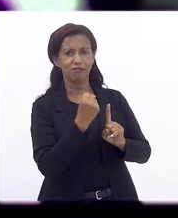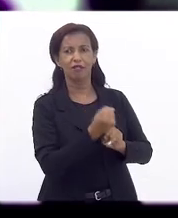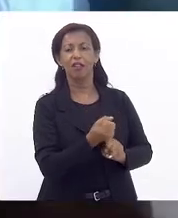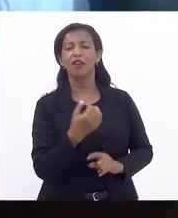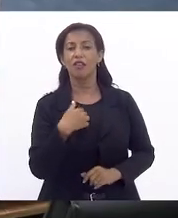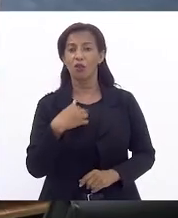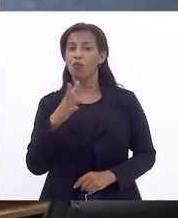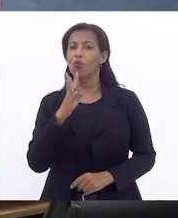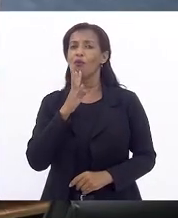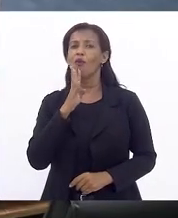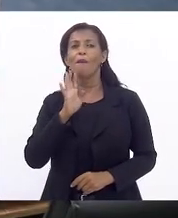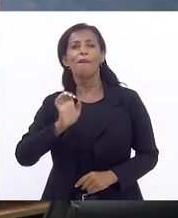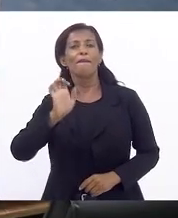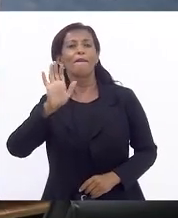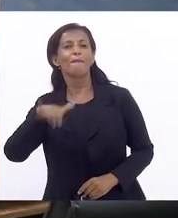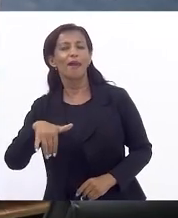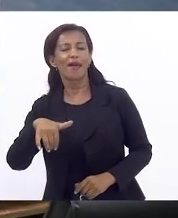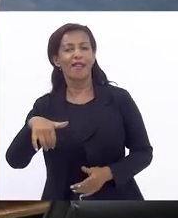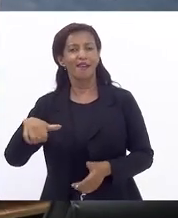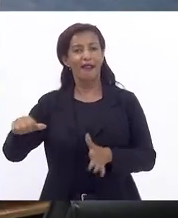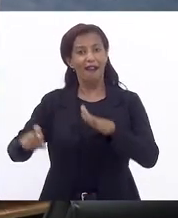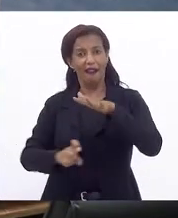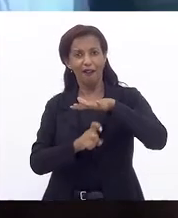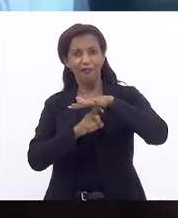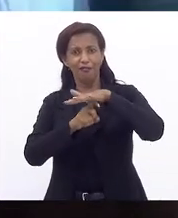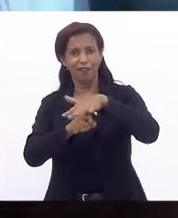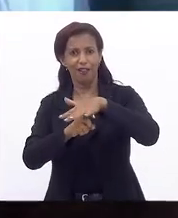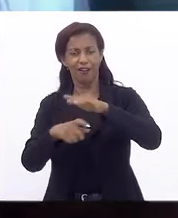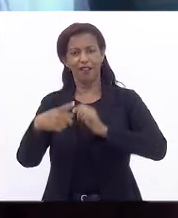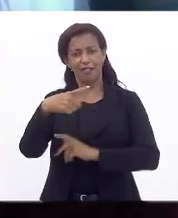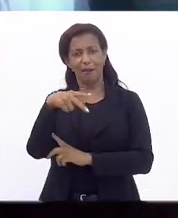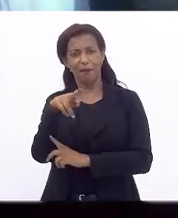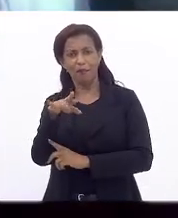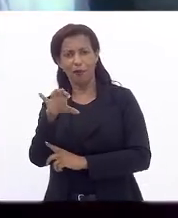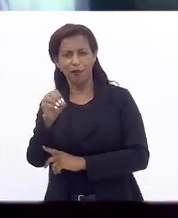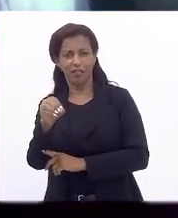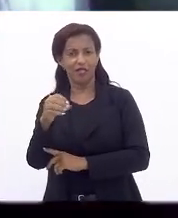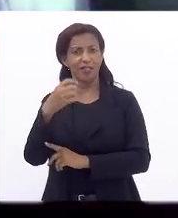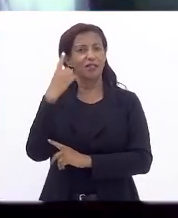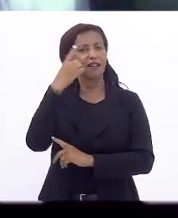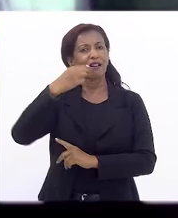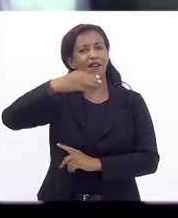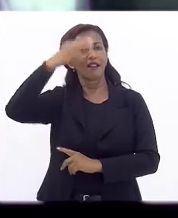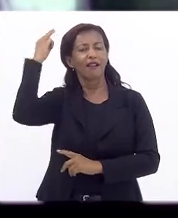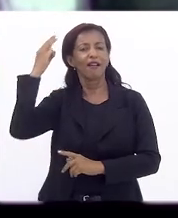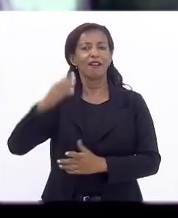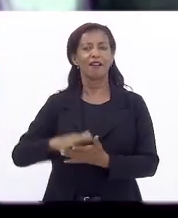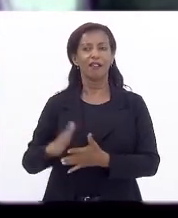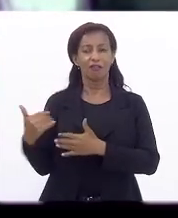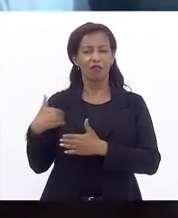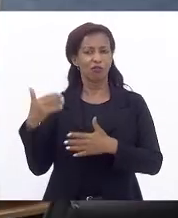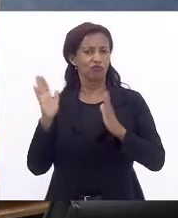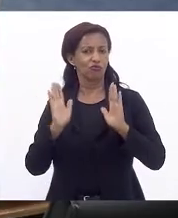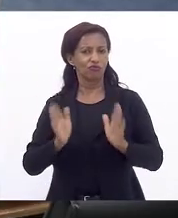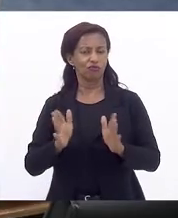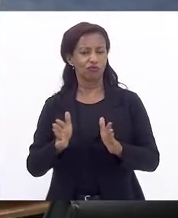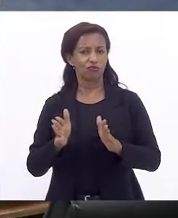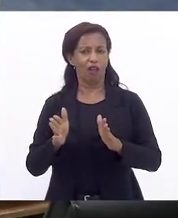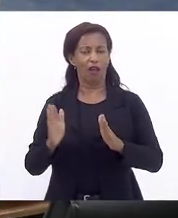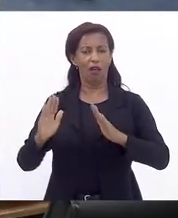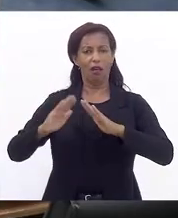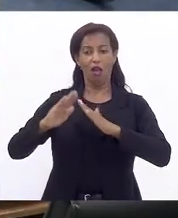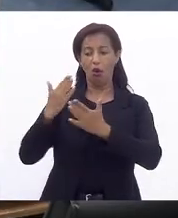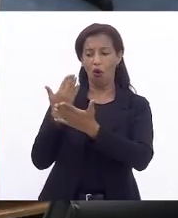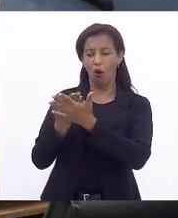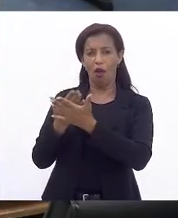conheço bem a Feira da Providência, deputado Márcio Pacheco. Eu estudava no colégio de